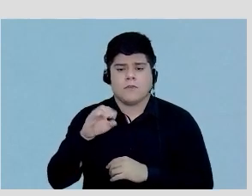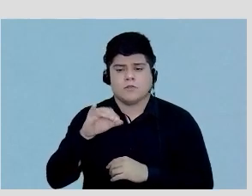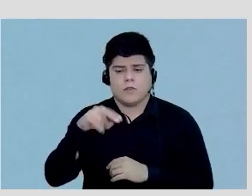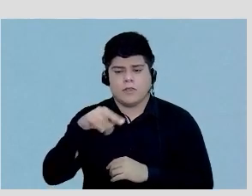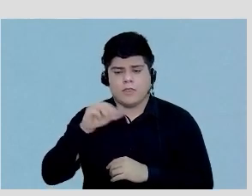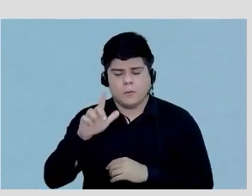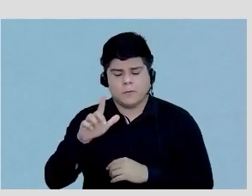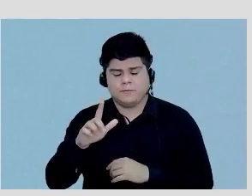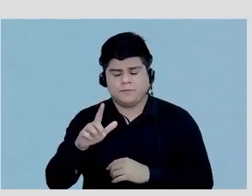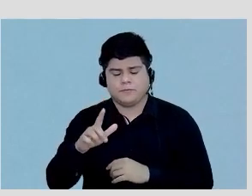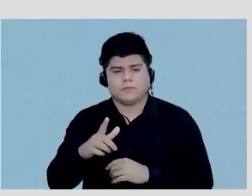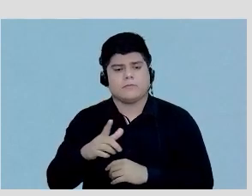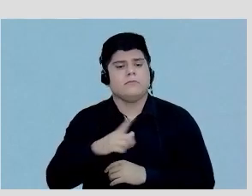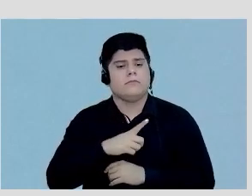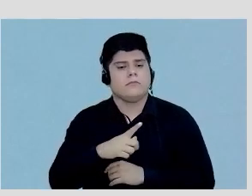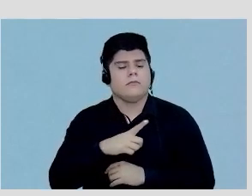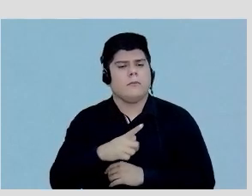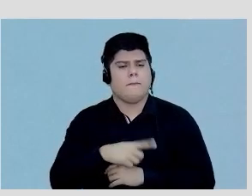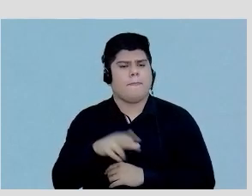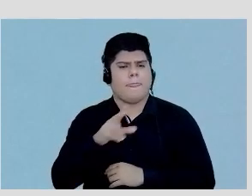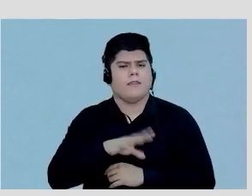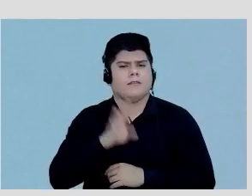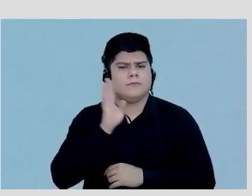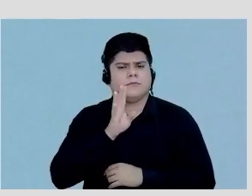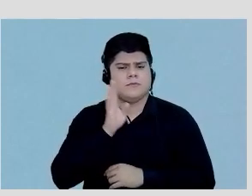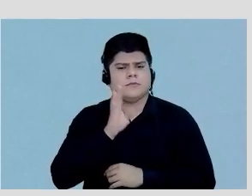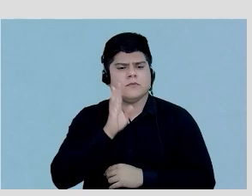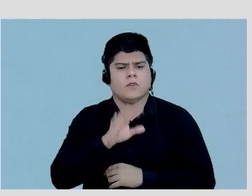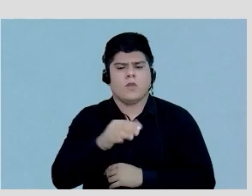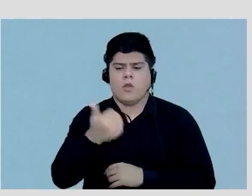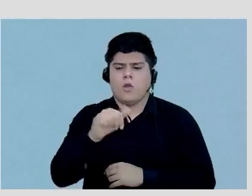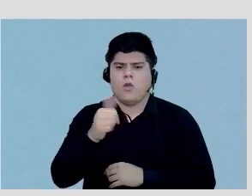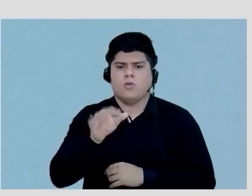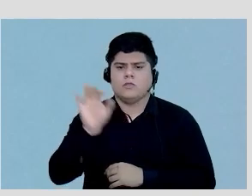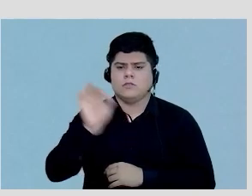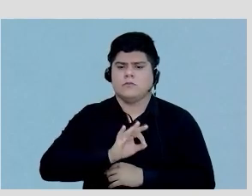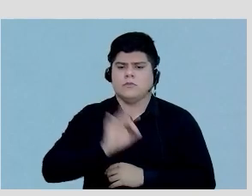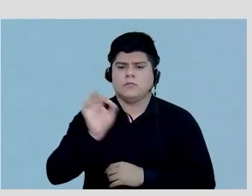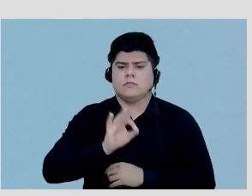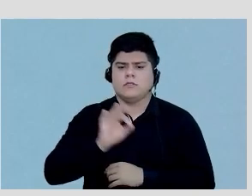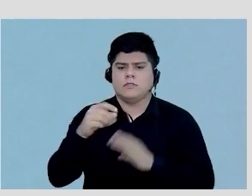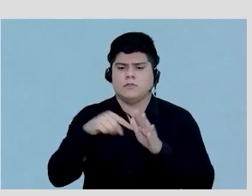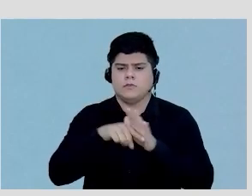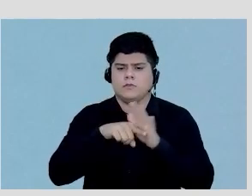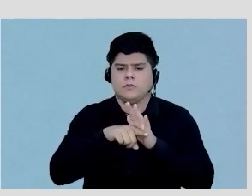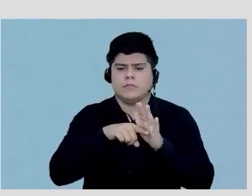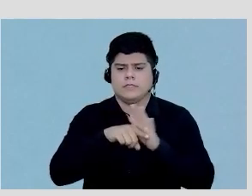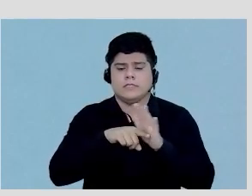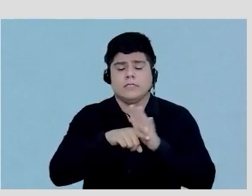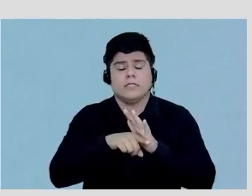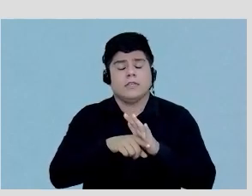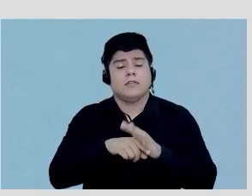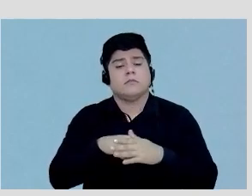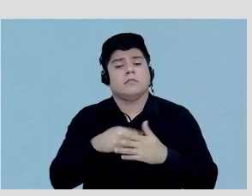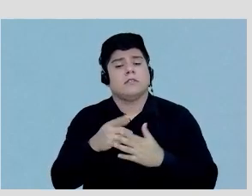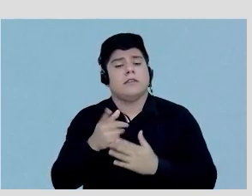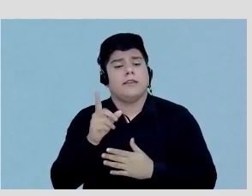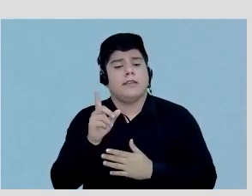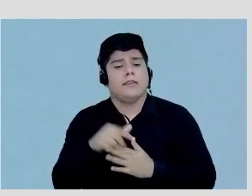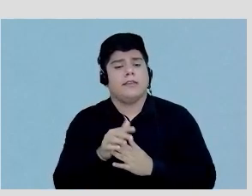Mas a gente tem, e isso foi bastante interessante, né? 11% dos exames, né? Com